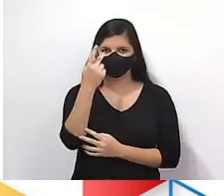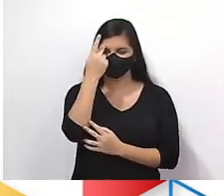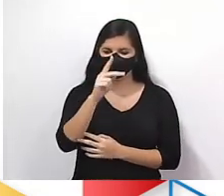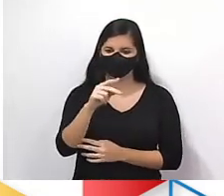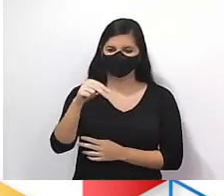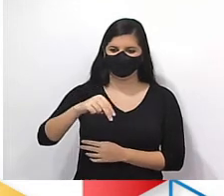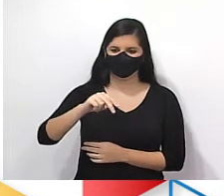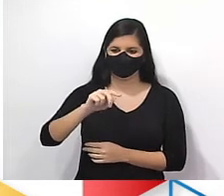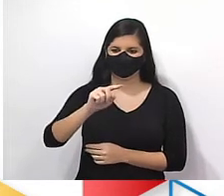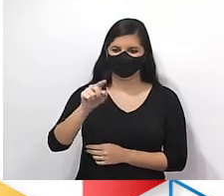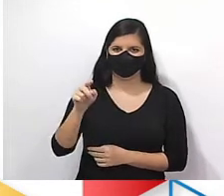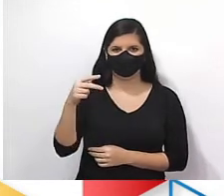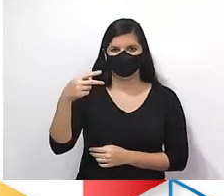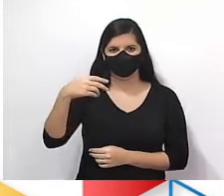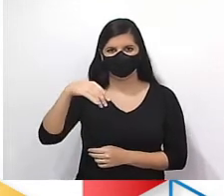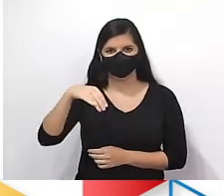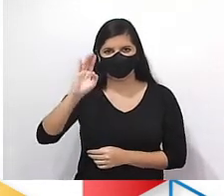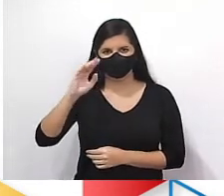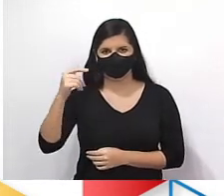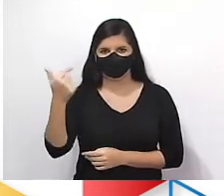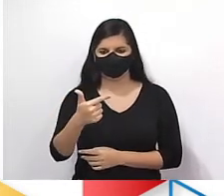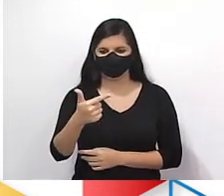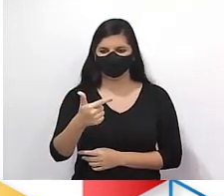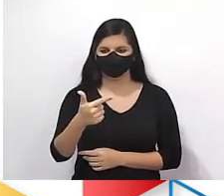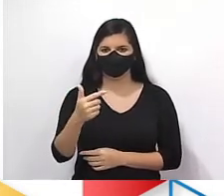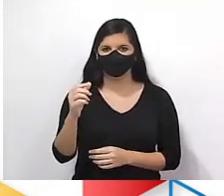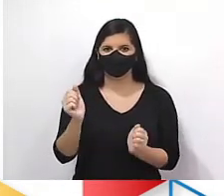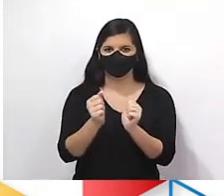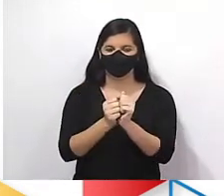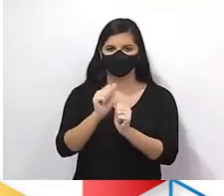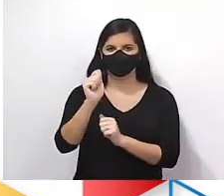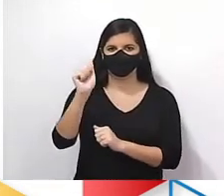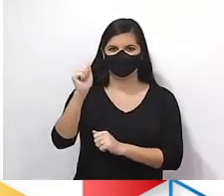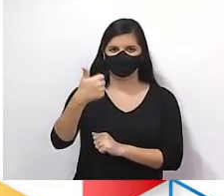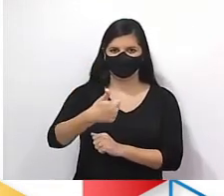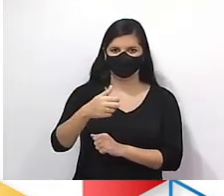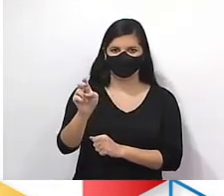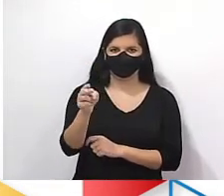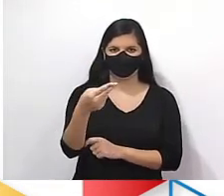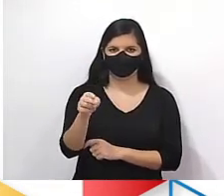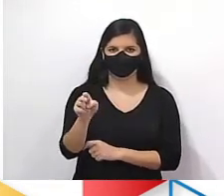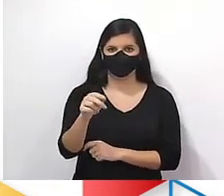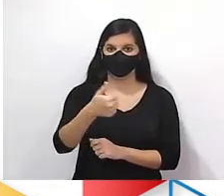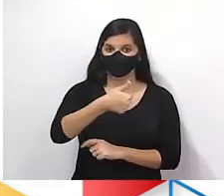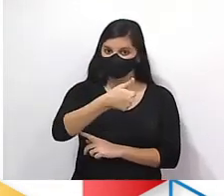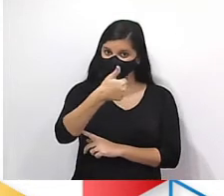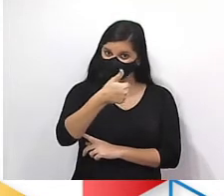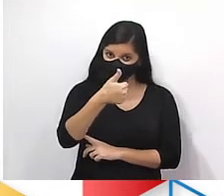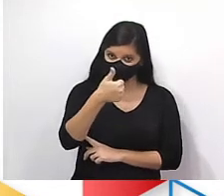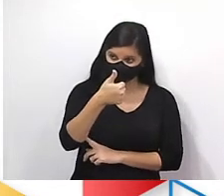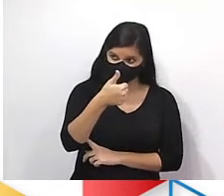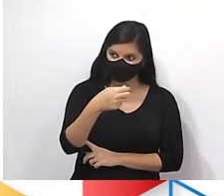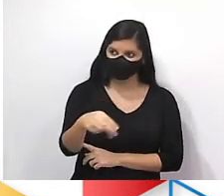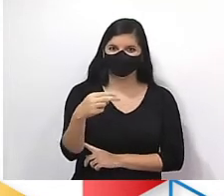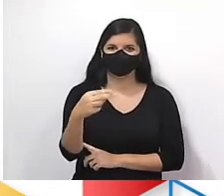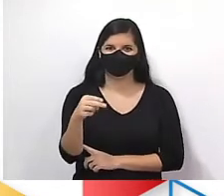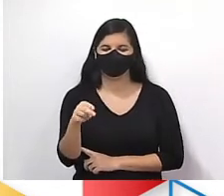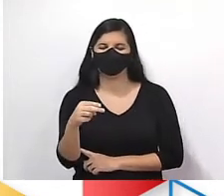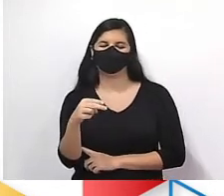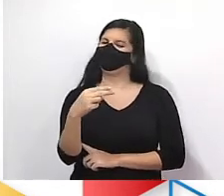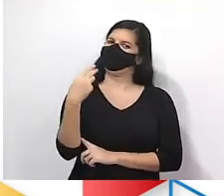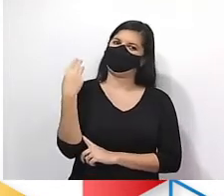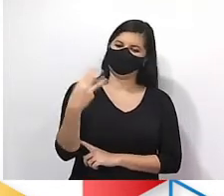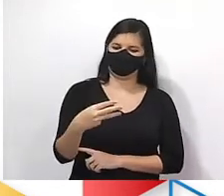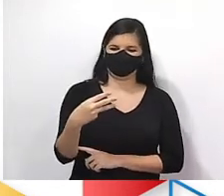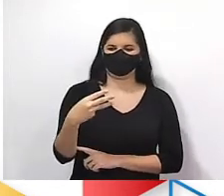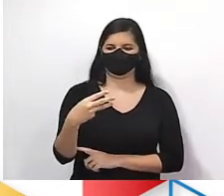N maior que 2 com A1, ou seja, o primeiro termo tem